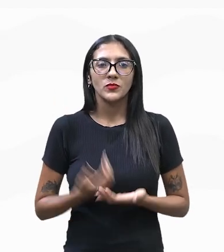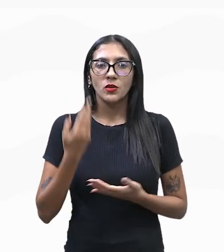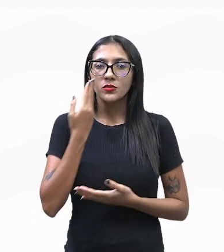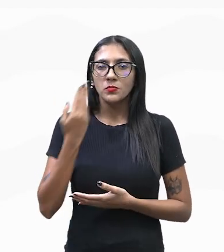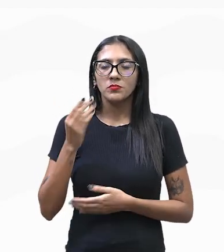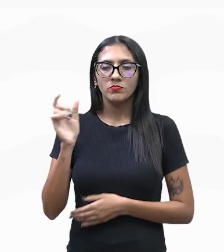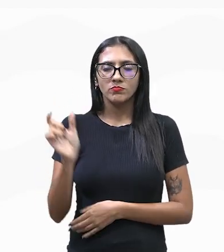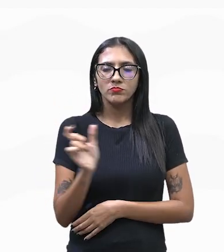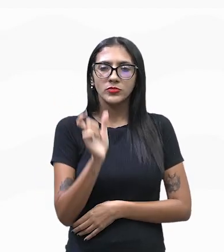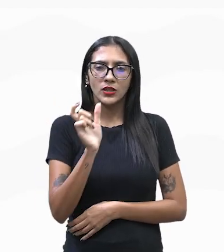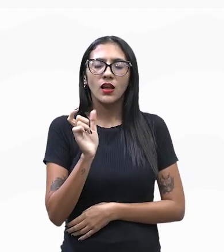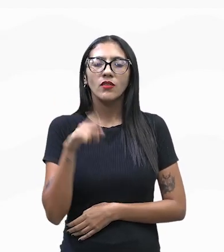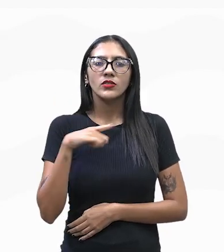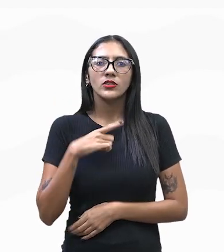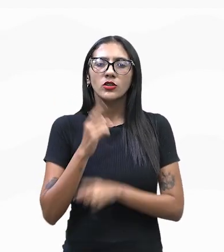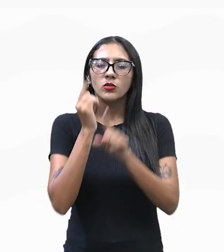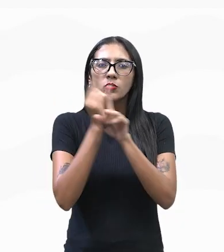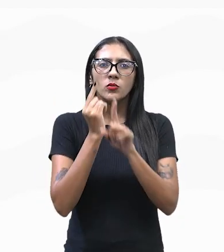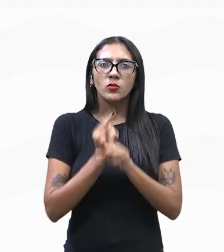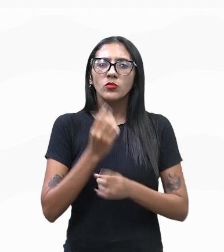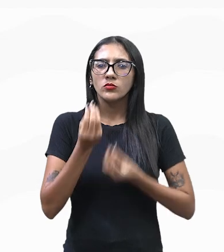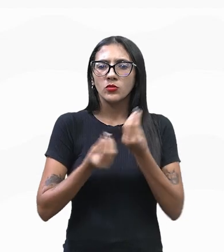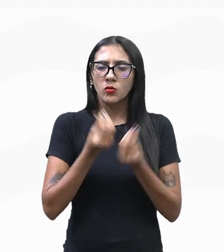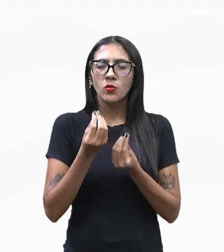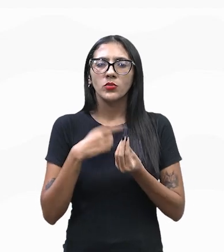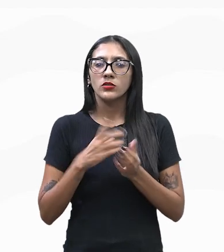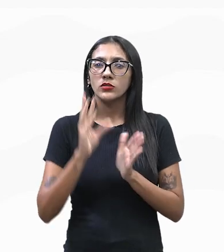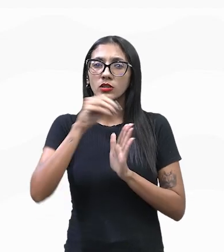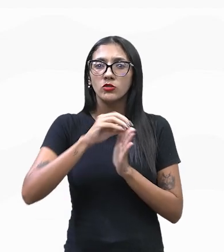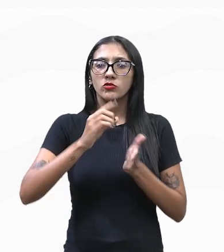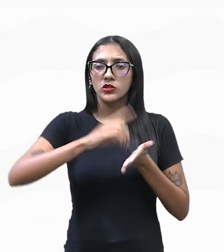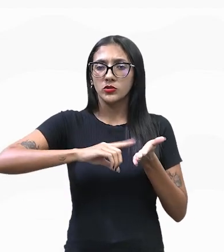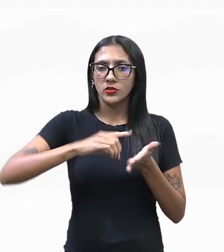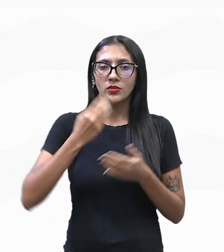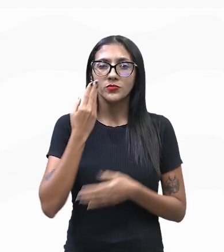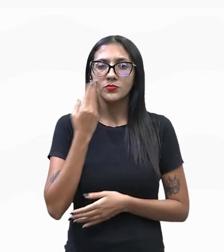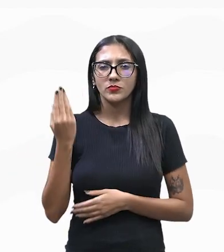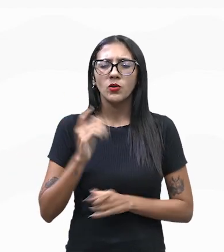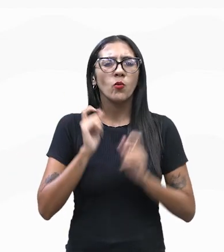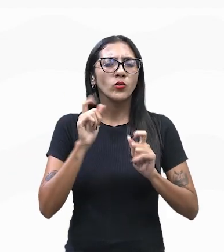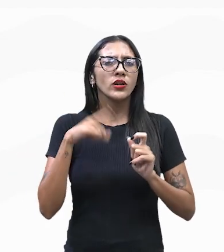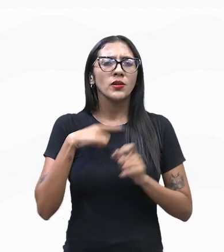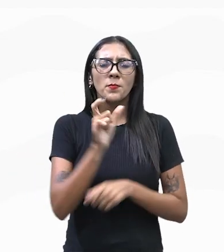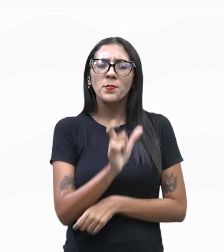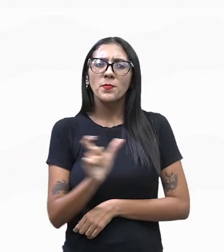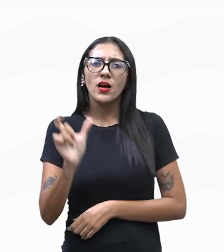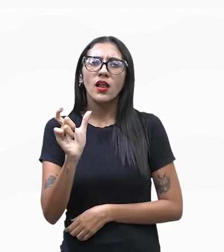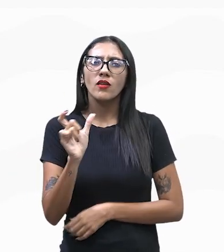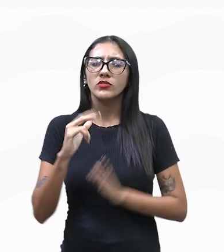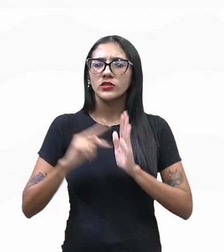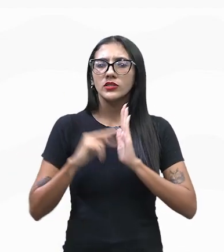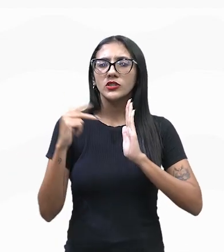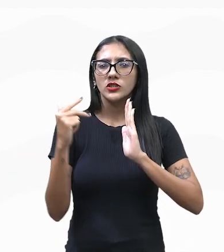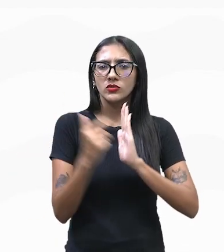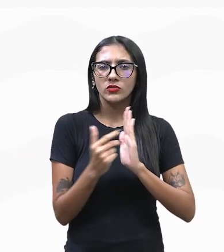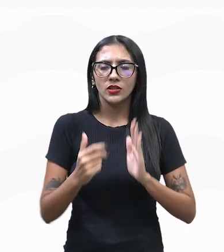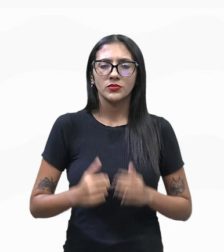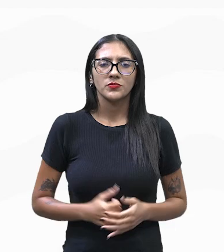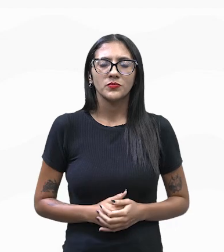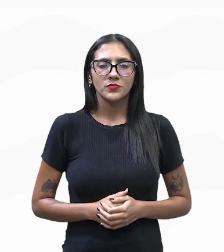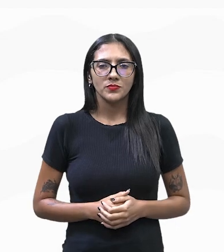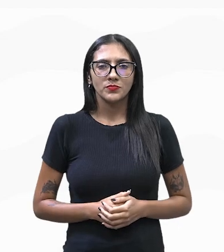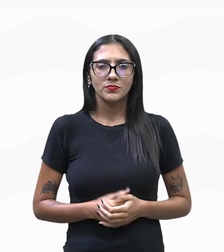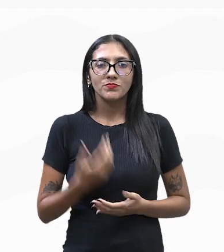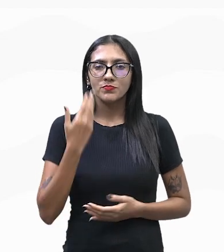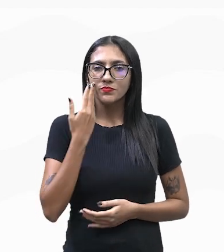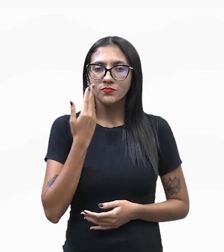retirada aí, a gente encontra nos dicionários. Por exemplo, tá assim, ó. What is marketing? O que é marketing? Marketing is the